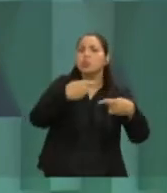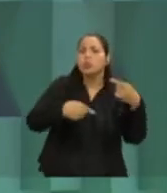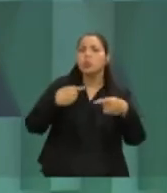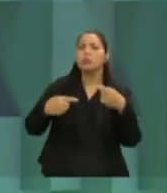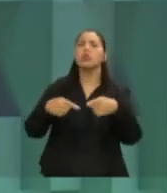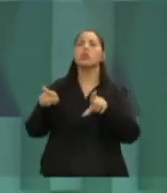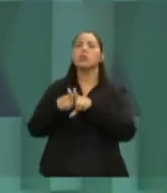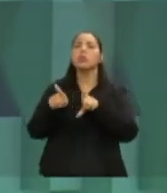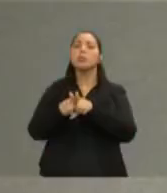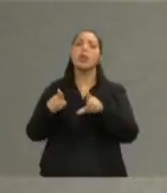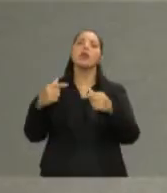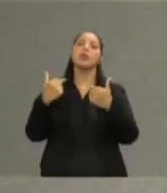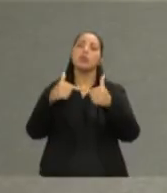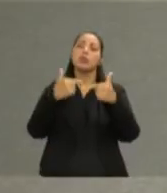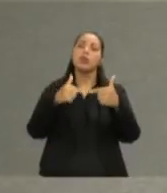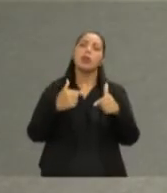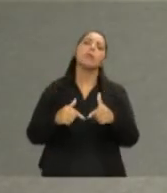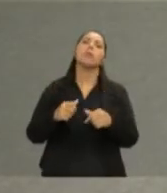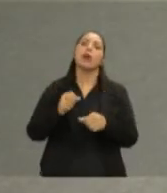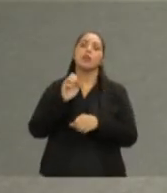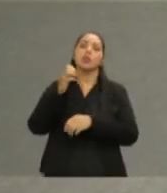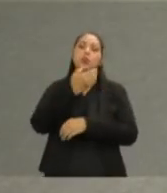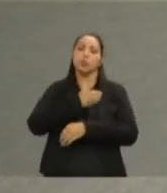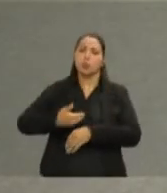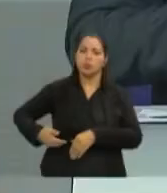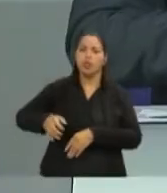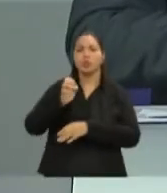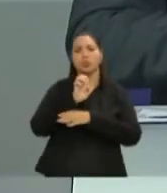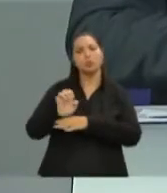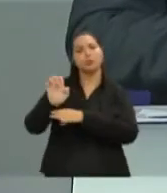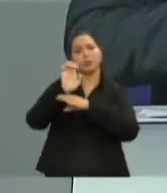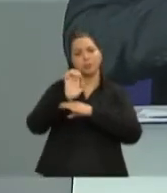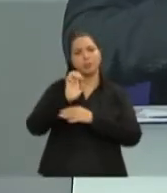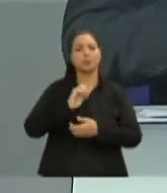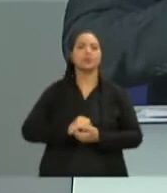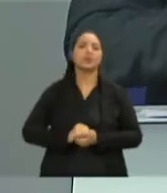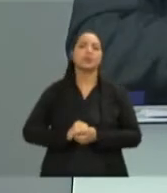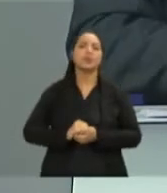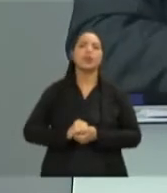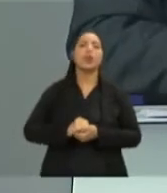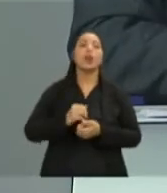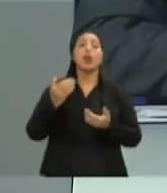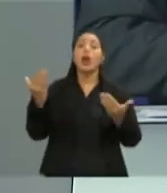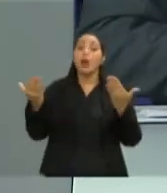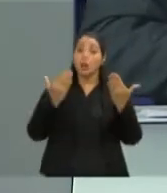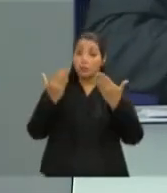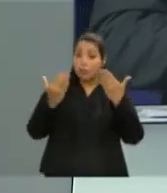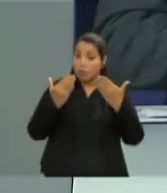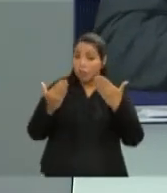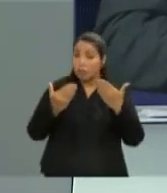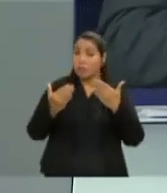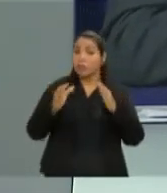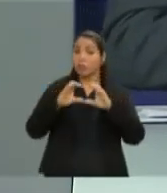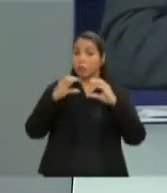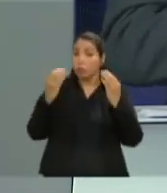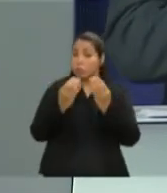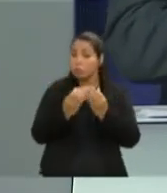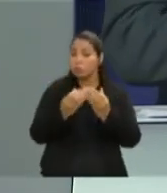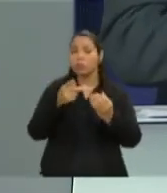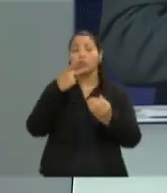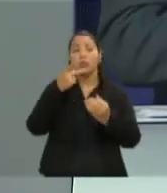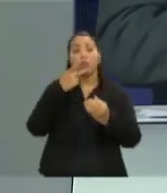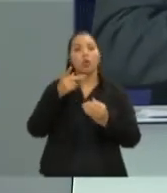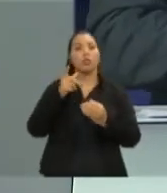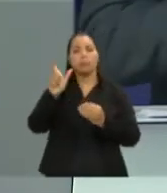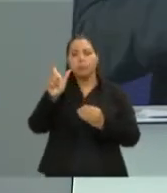aqui no Portal do Príncipe. O candidato João Cosas solicitou direito de resposta à comissão que avalia o debate, interpretou que não houve ofensa à